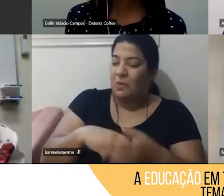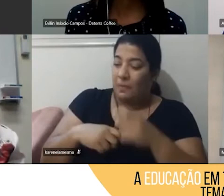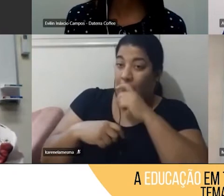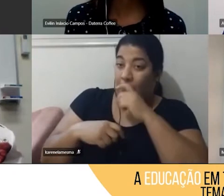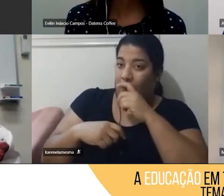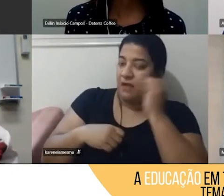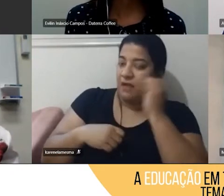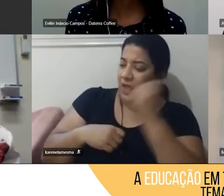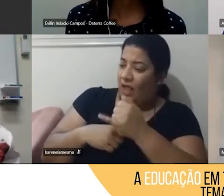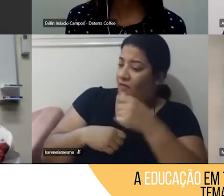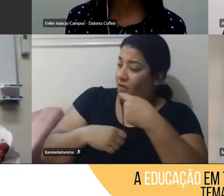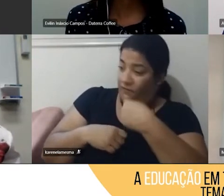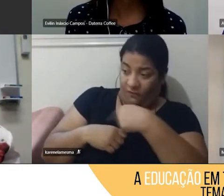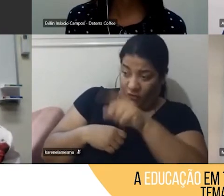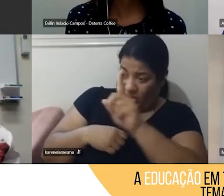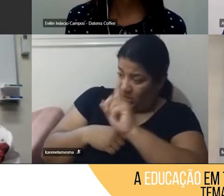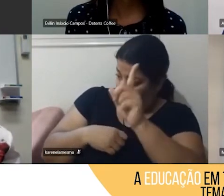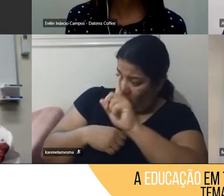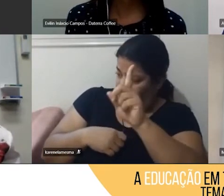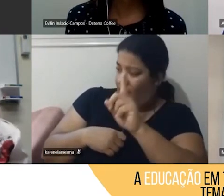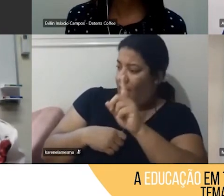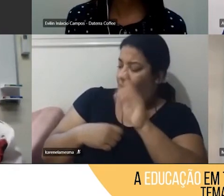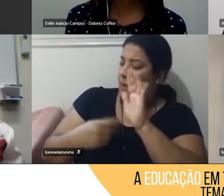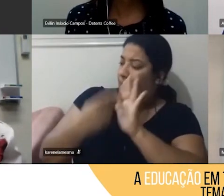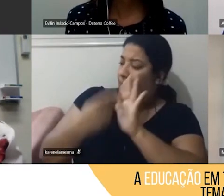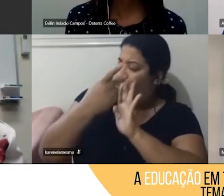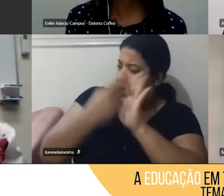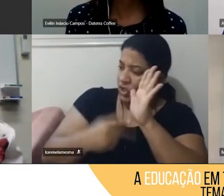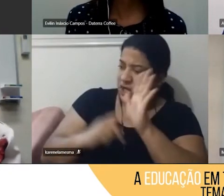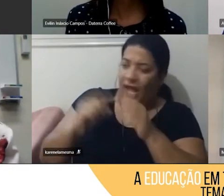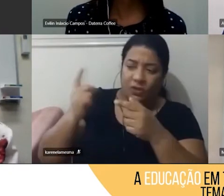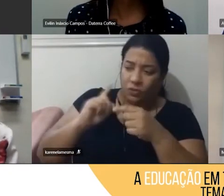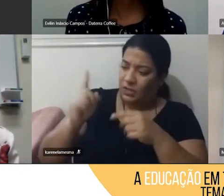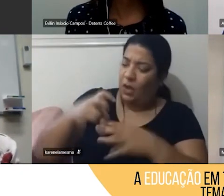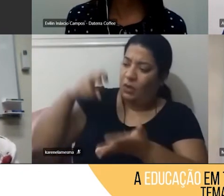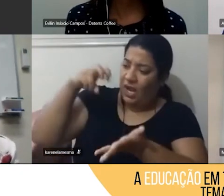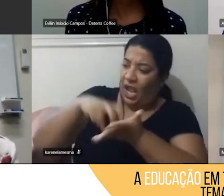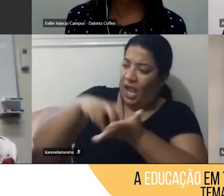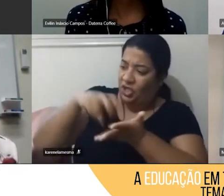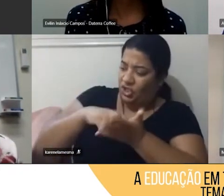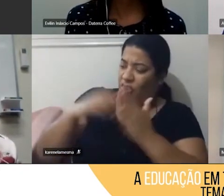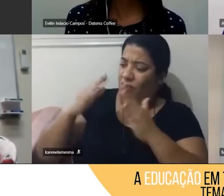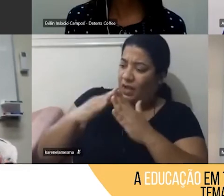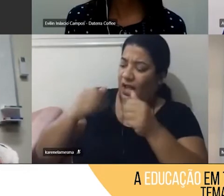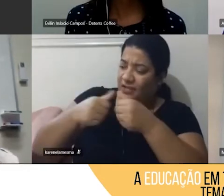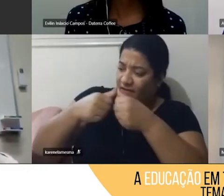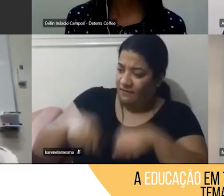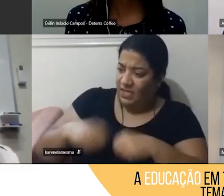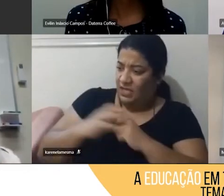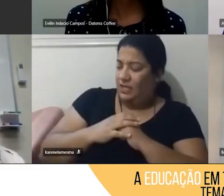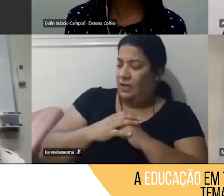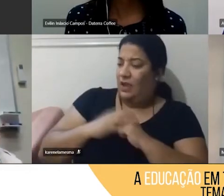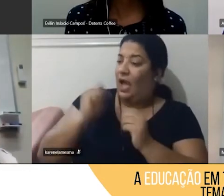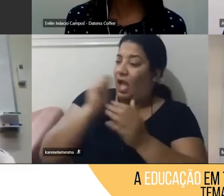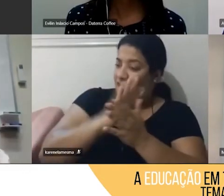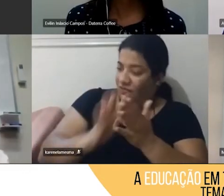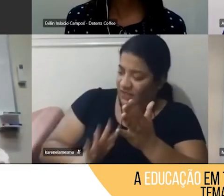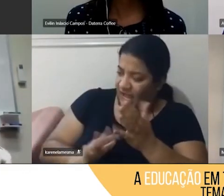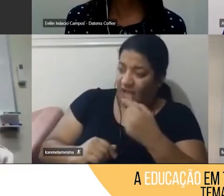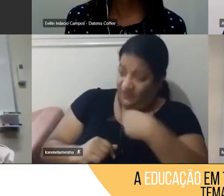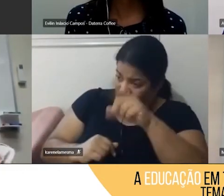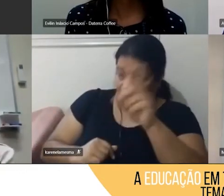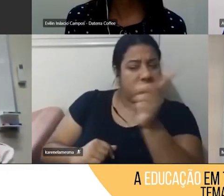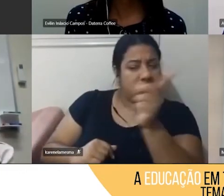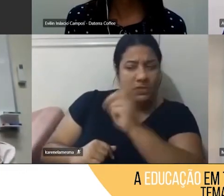projeto que você gosta tanto, ou fazer essa atividade extra com a Cristiane que você, né, que você